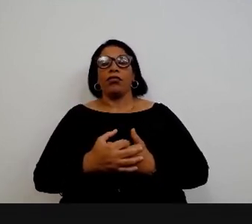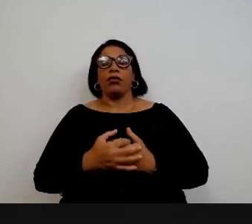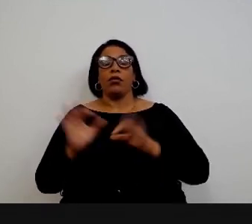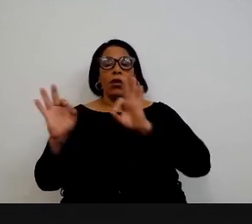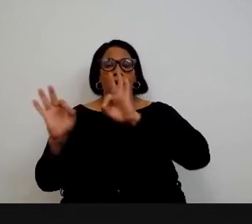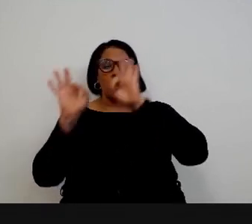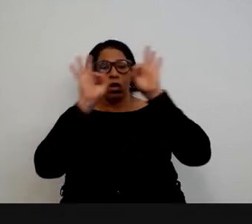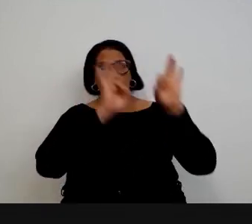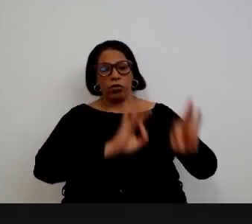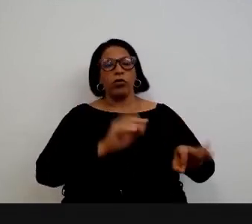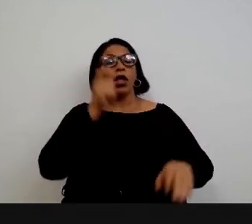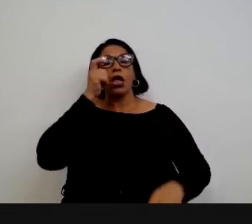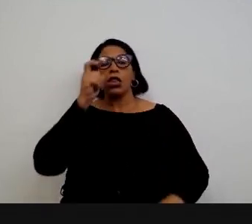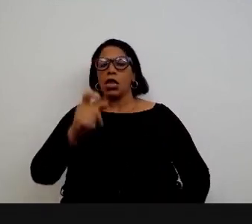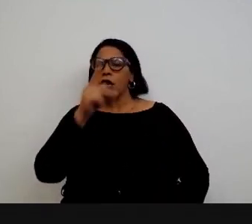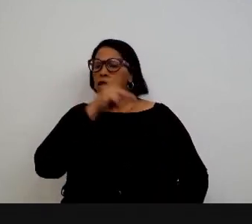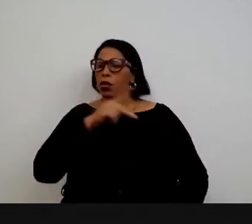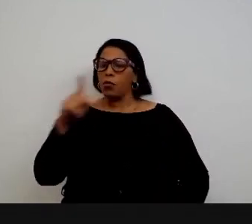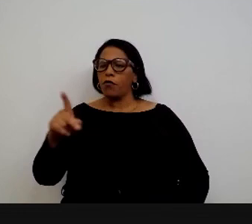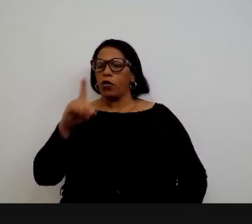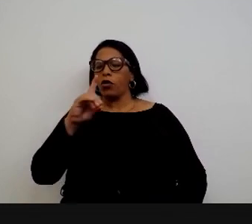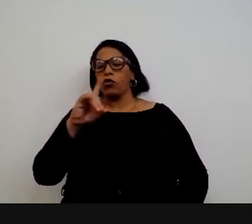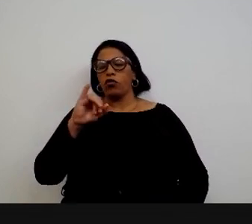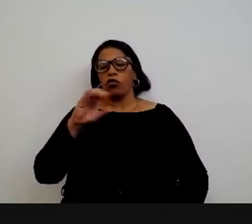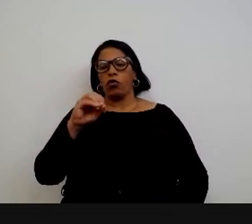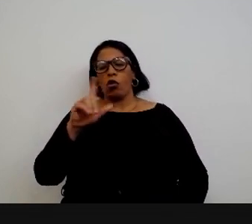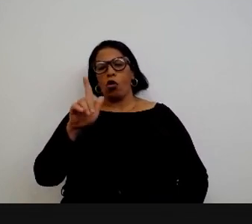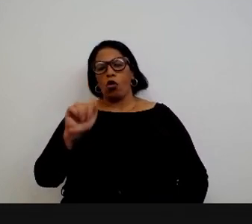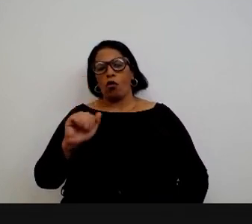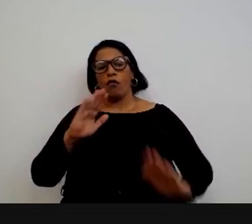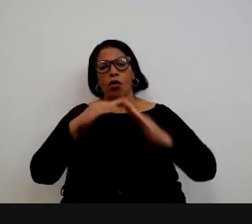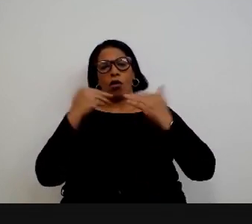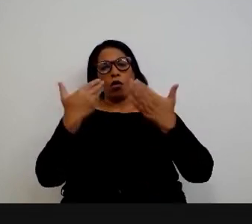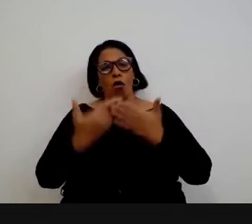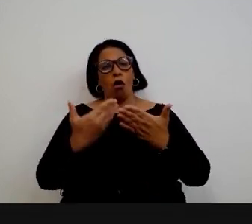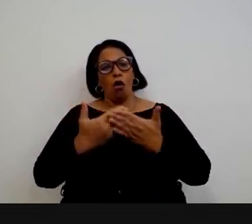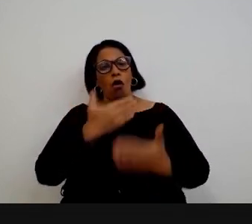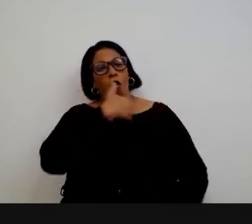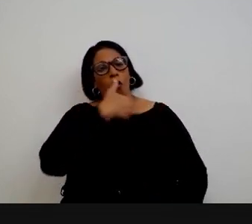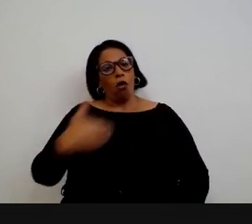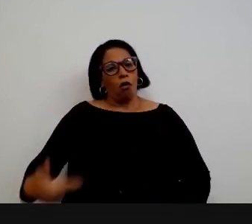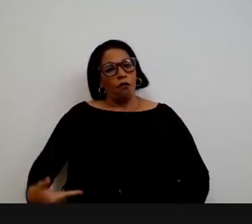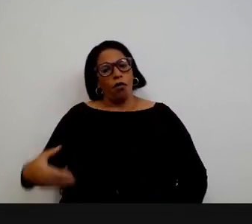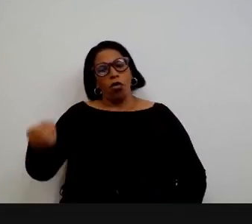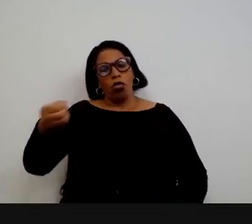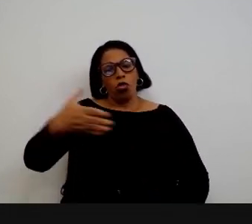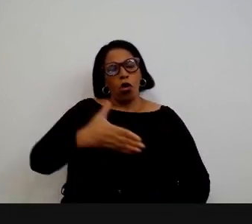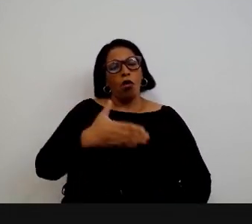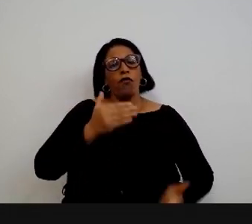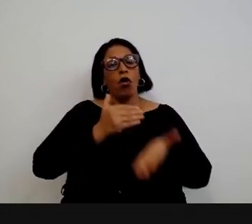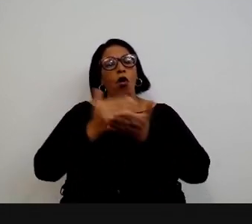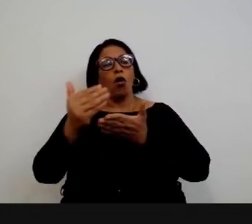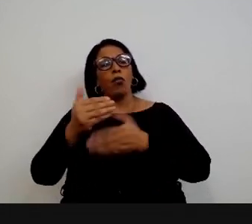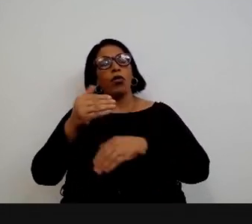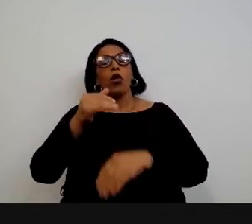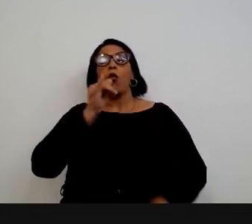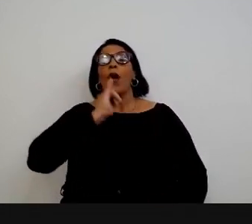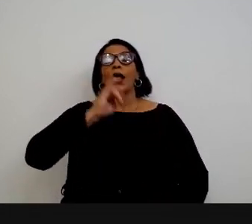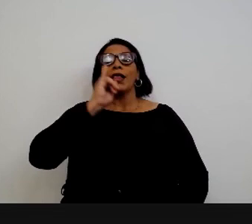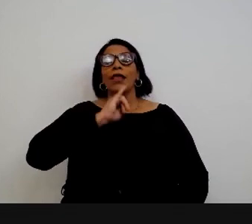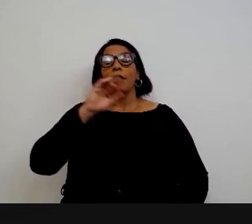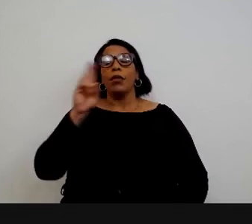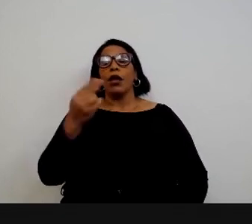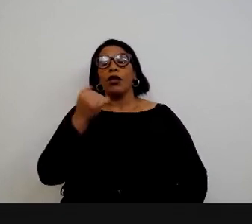ele diz interessante o professor Diogo se referir a educação no governo como um fenômeno recente iniciando com o exemplo da China quando